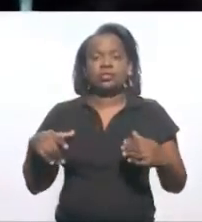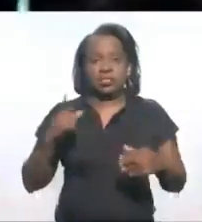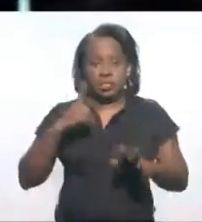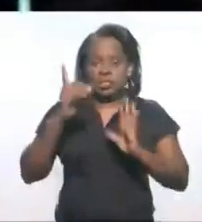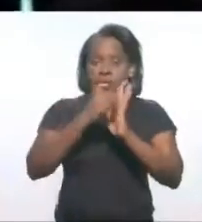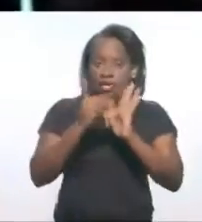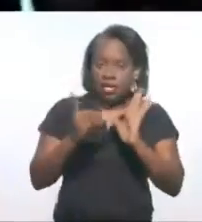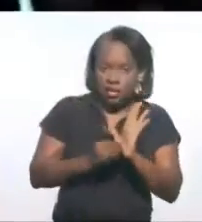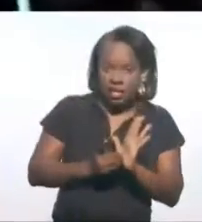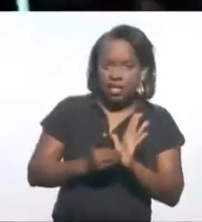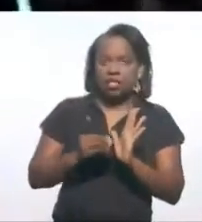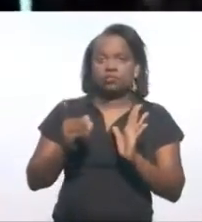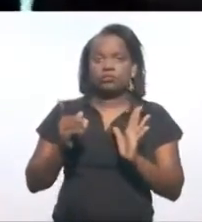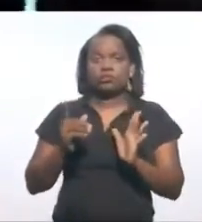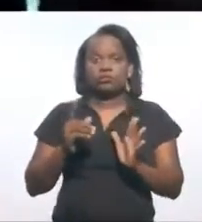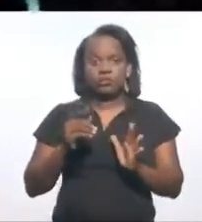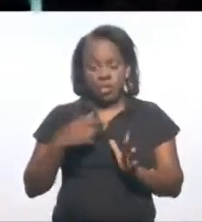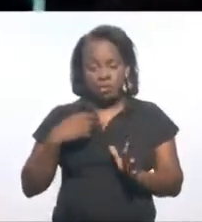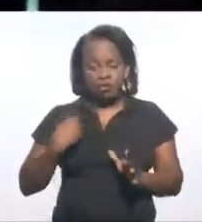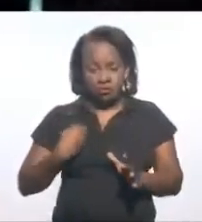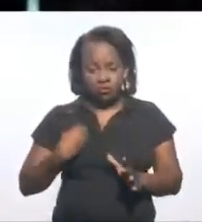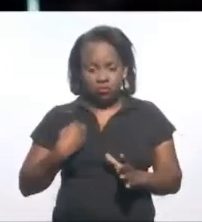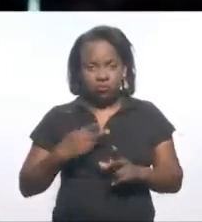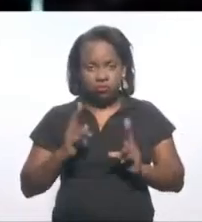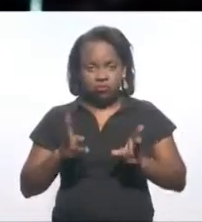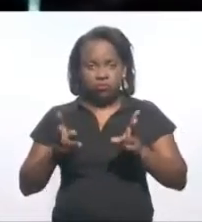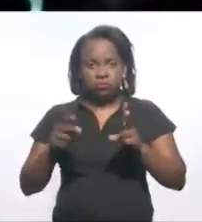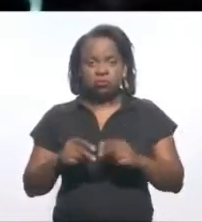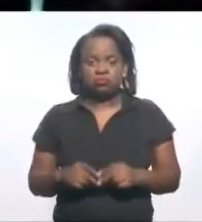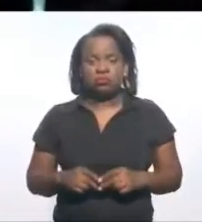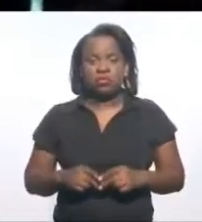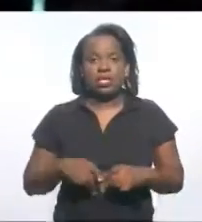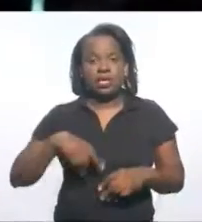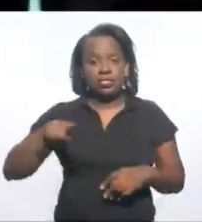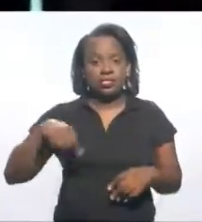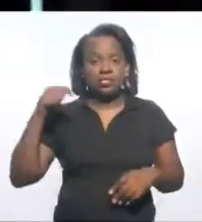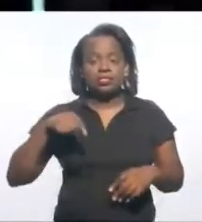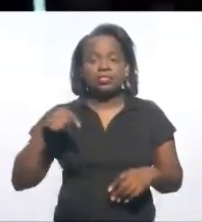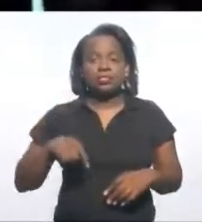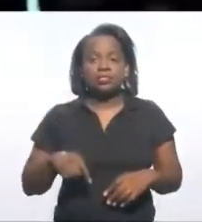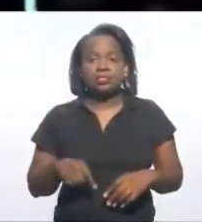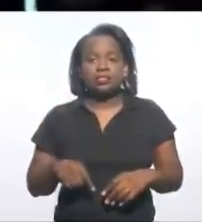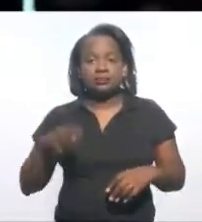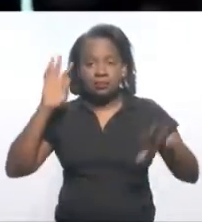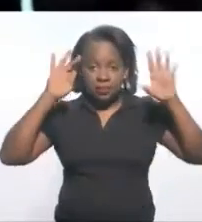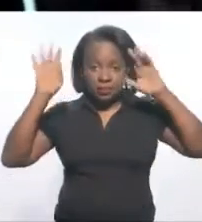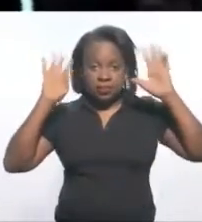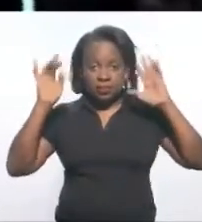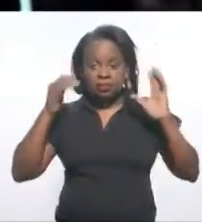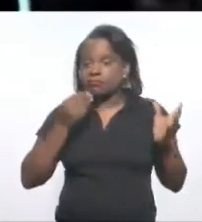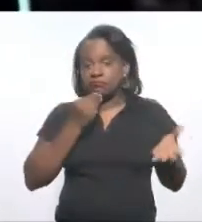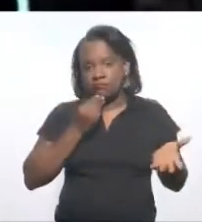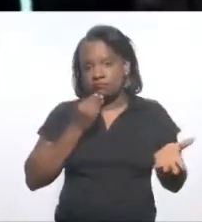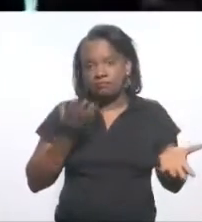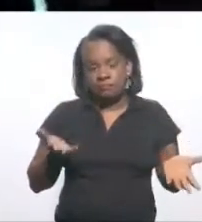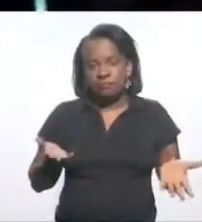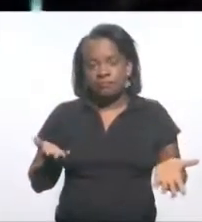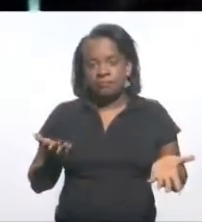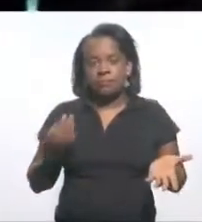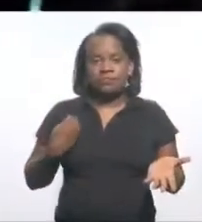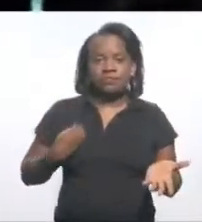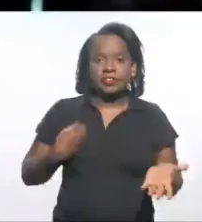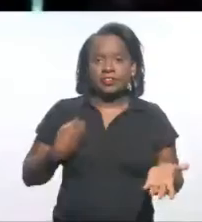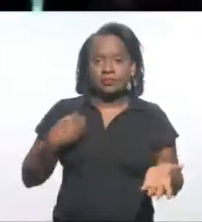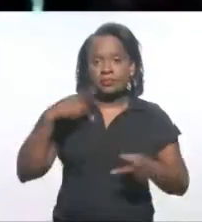decretos que estão em vigor, e a gente aqui está pensando, obviamente, na